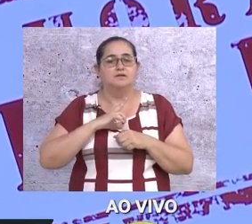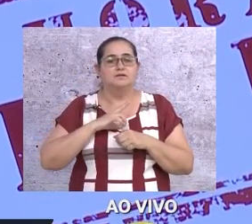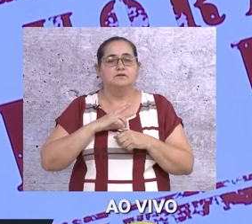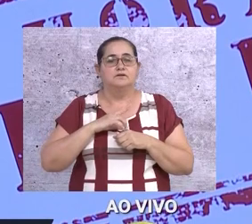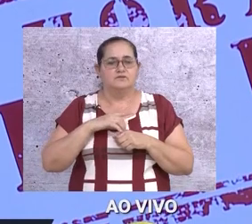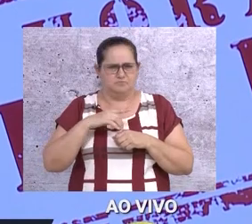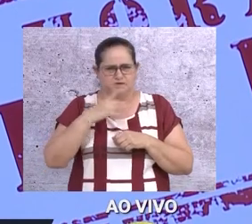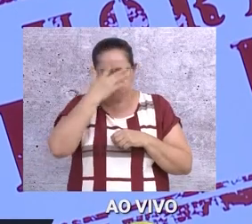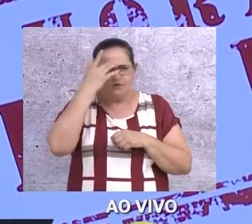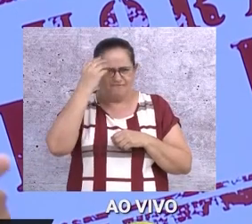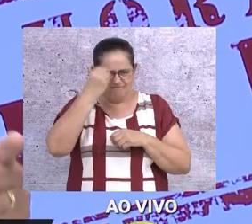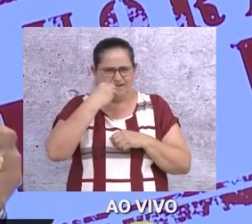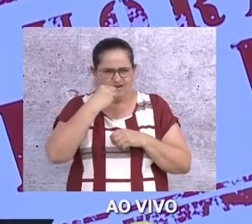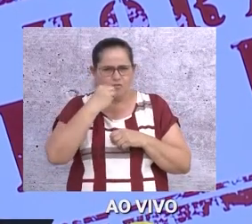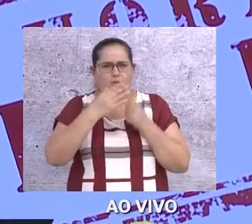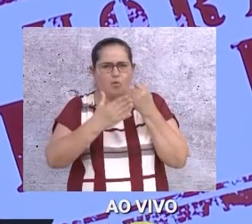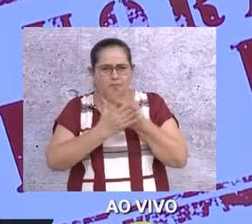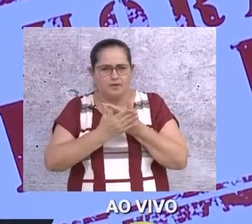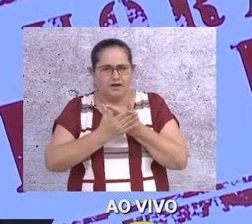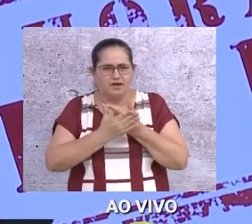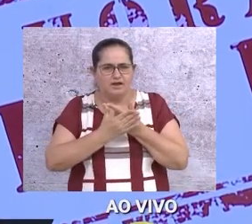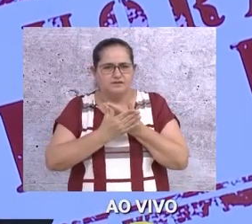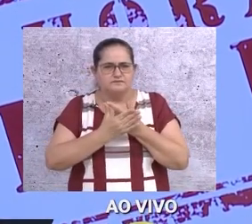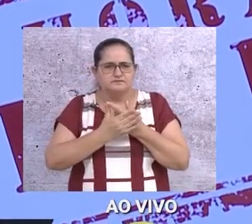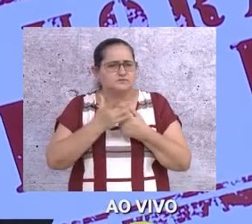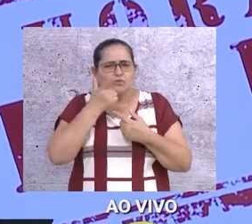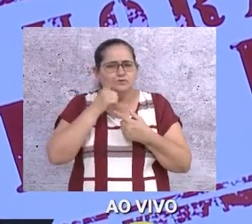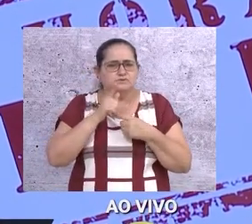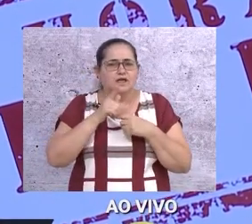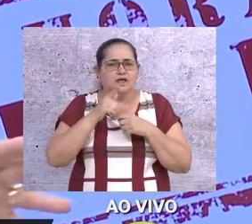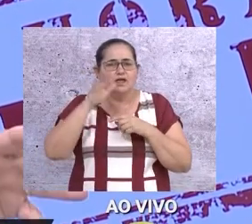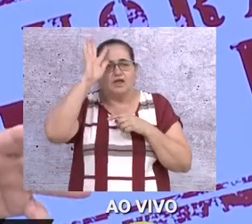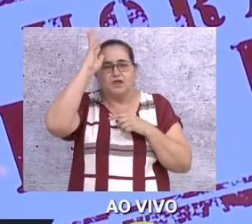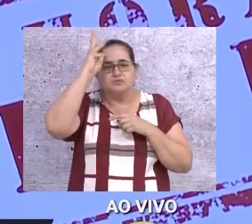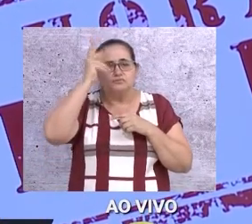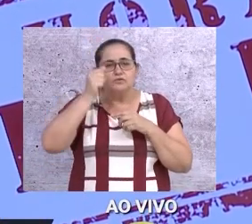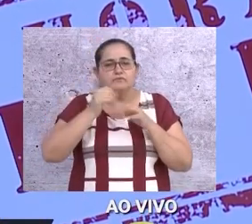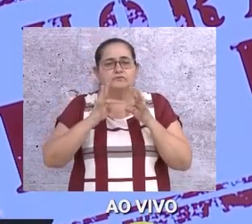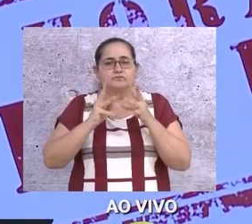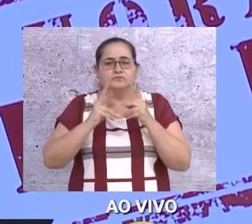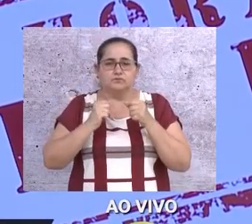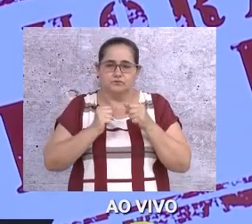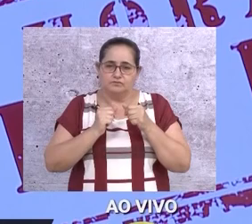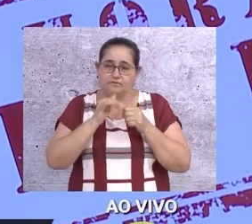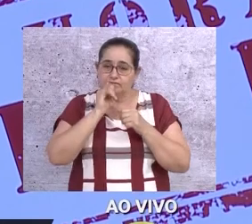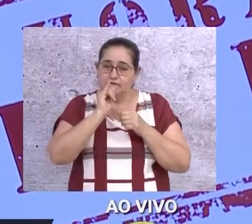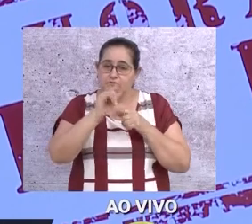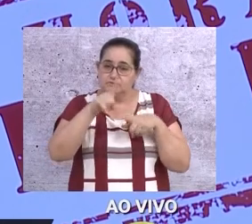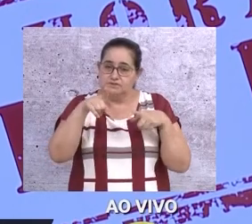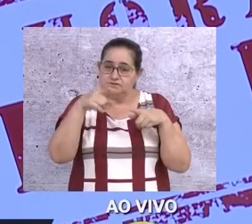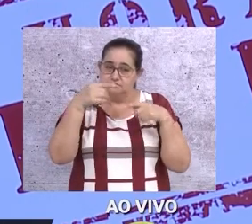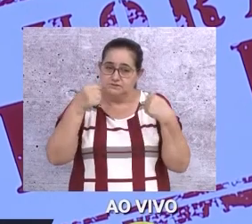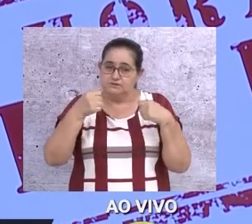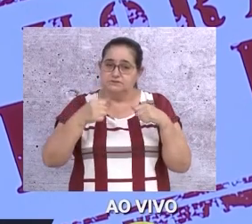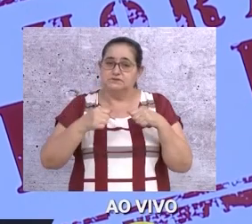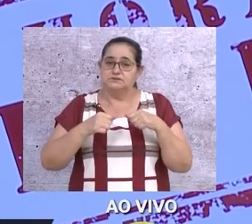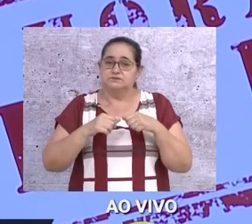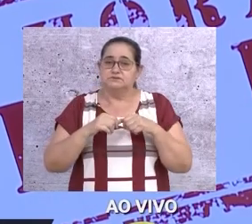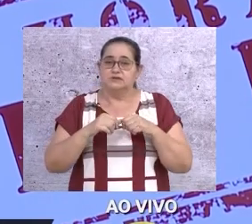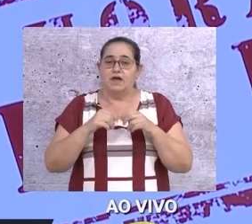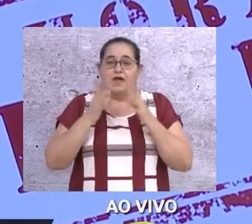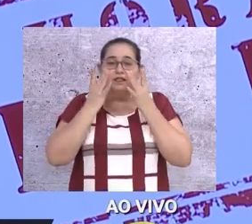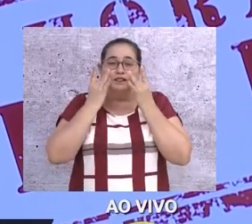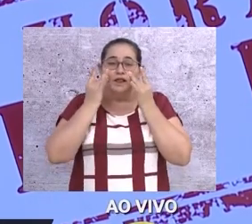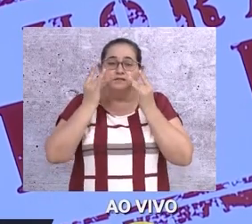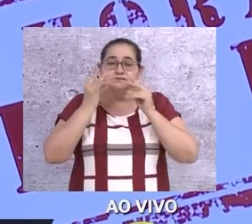ele é sempre fraco. Ele é também vulnerável. Então, vou falar uma coisa para vocês, vocês têm que atender com o dobro de